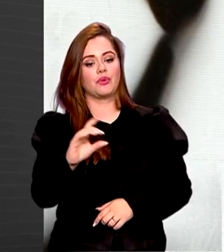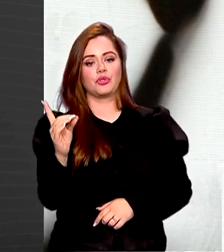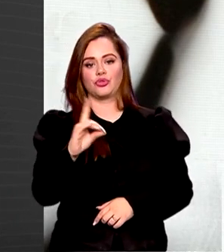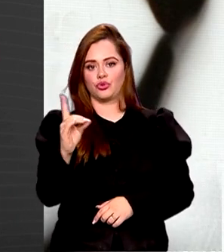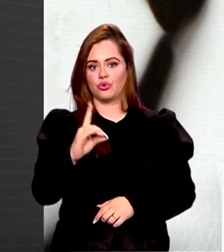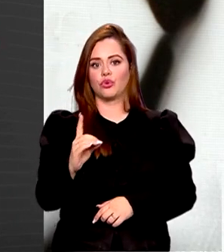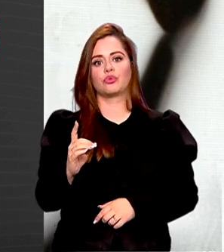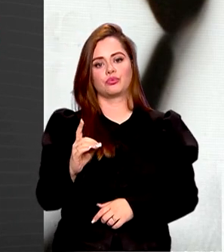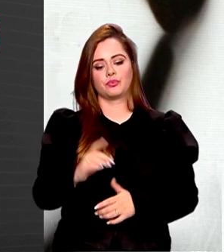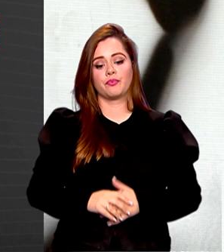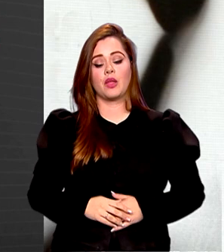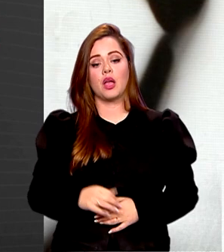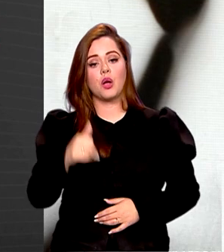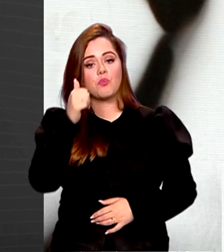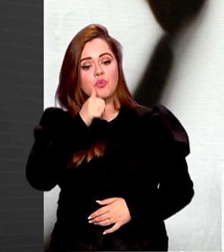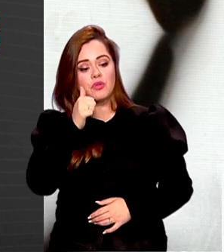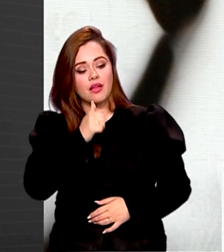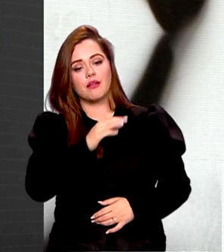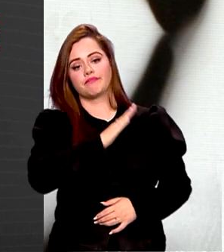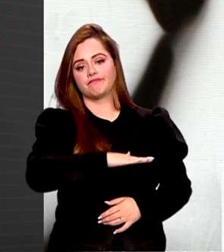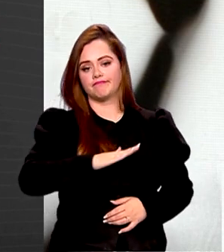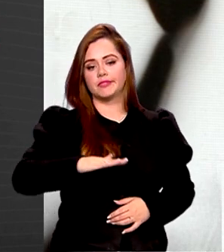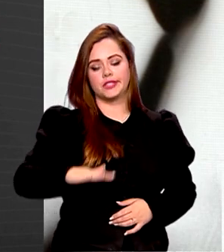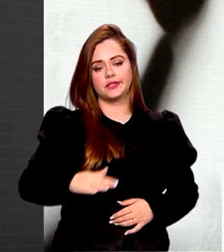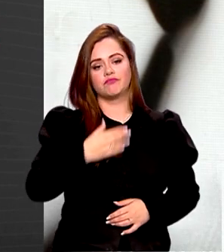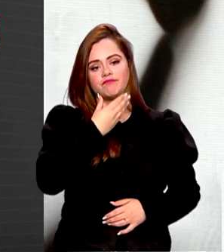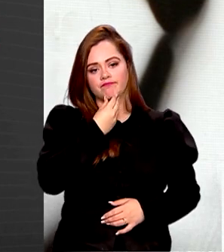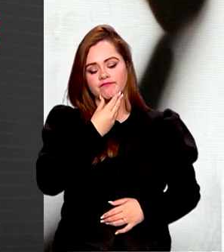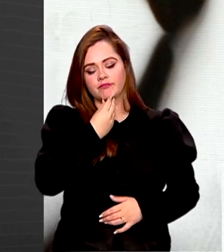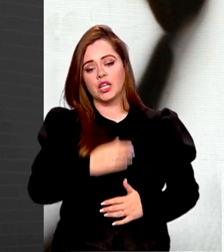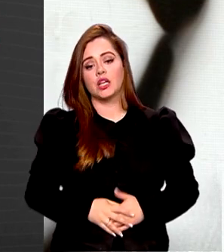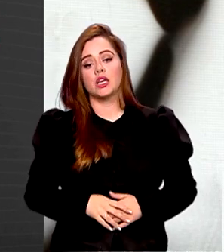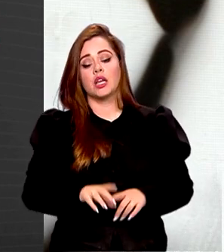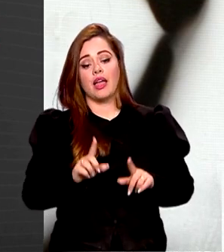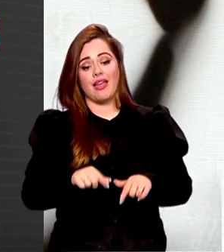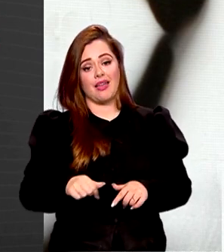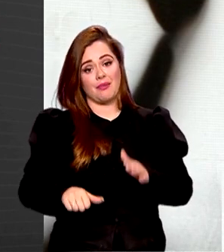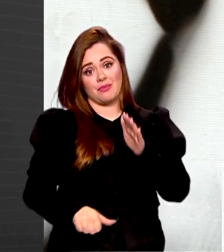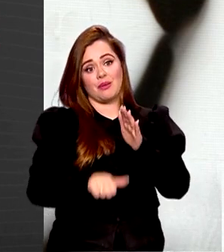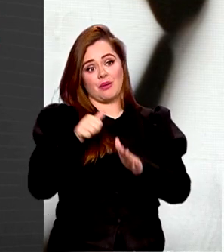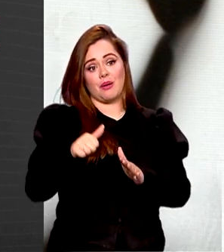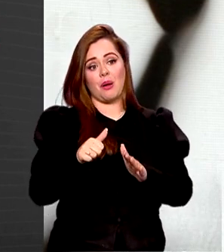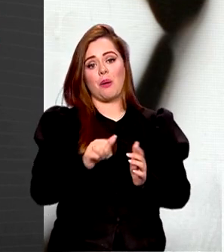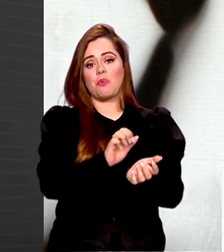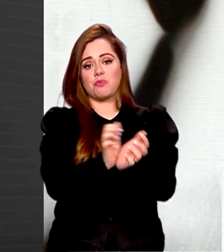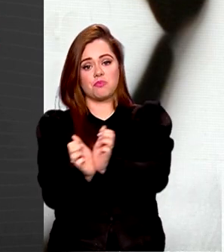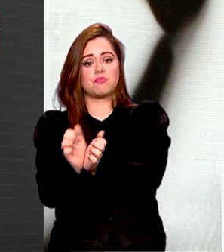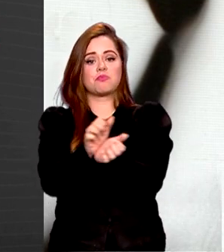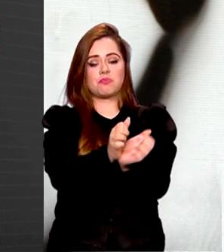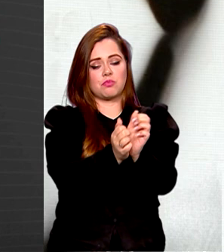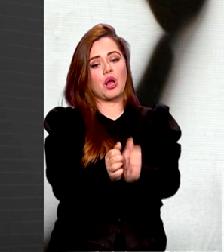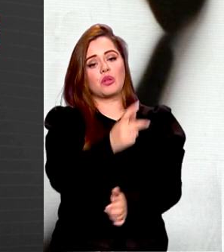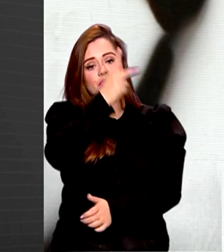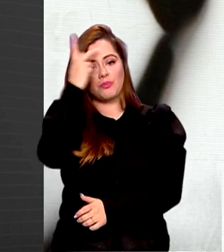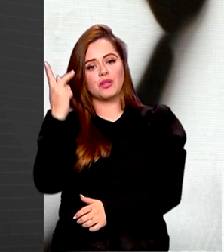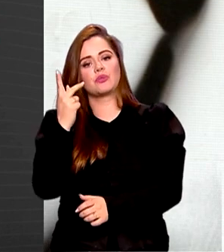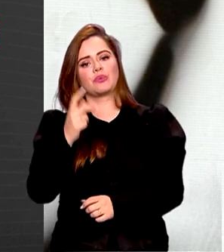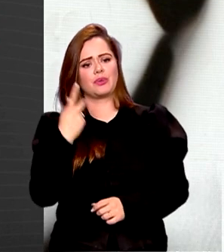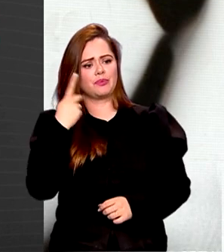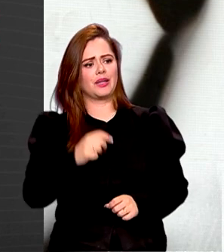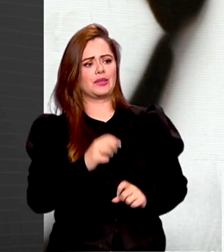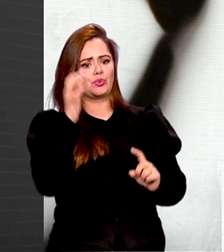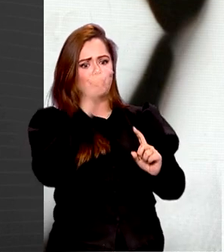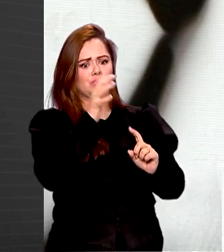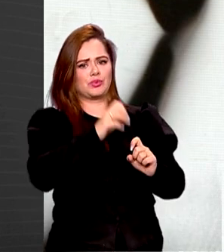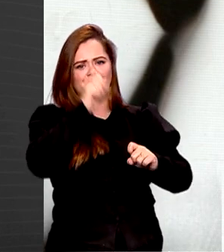a ONU. Mulheres e meninas são as vítimas preferenciais do tráfico de pessoas para fins de exploração sexual, por exemplo.